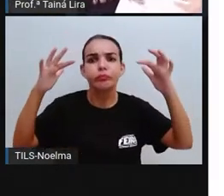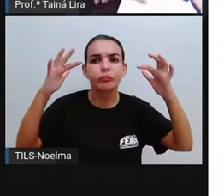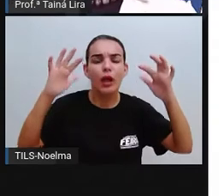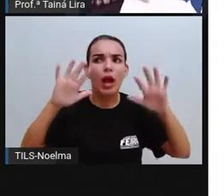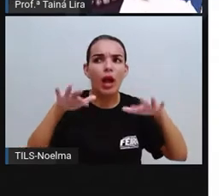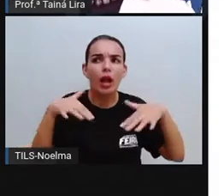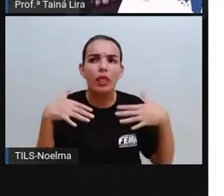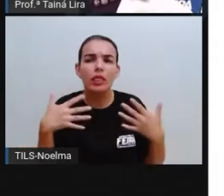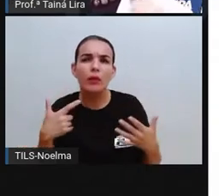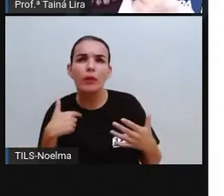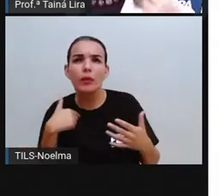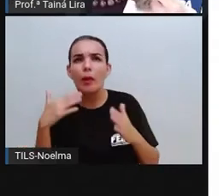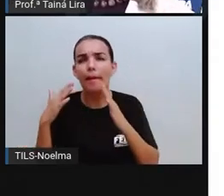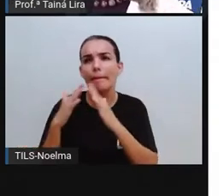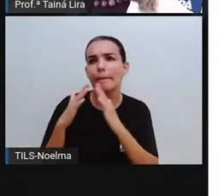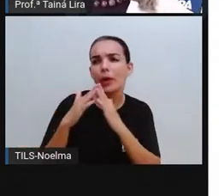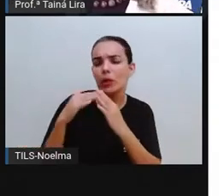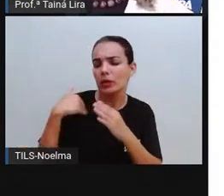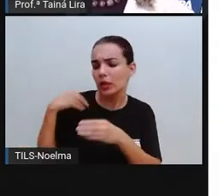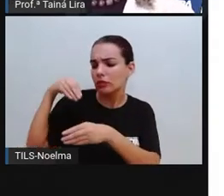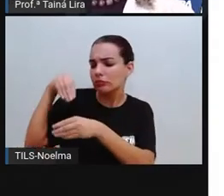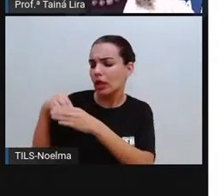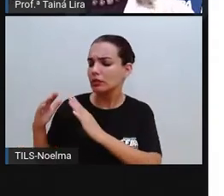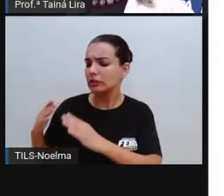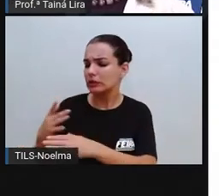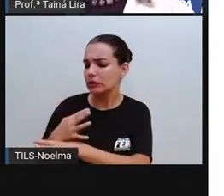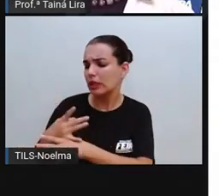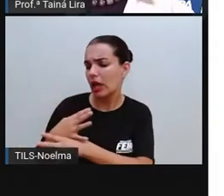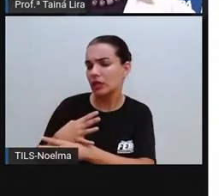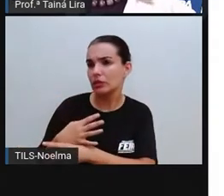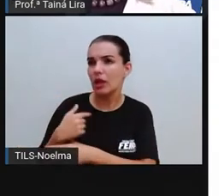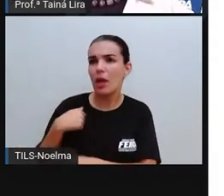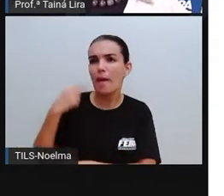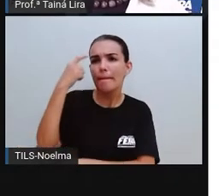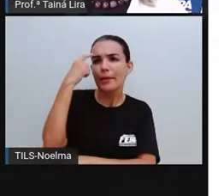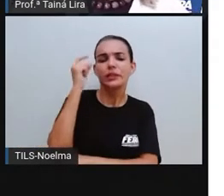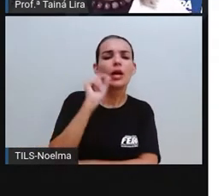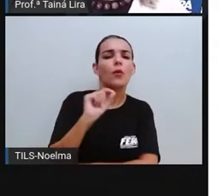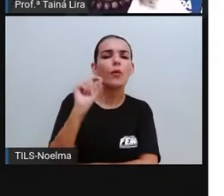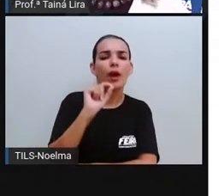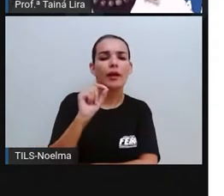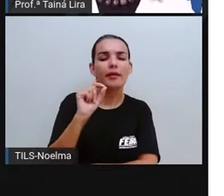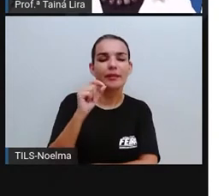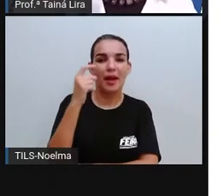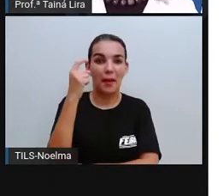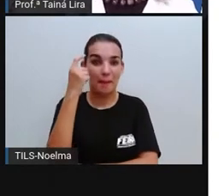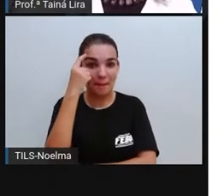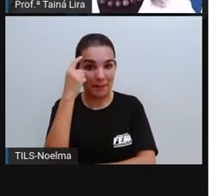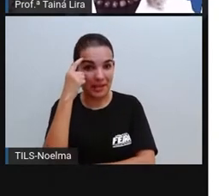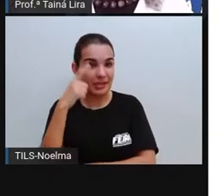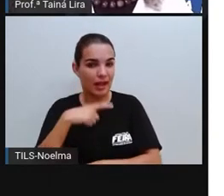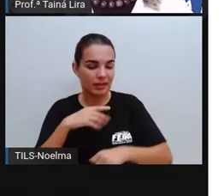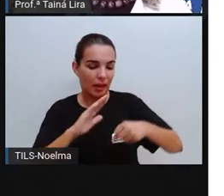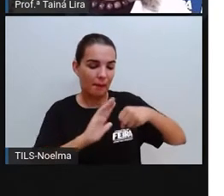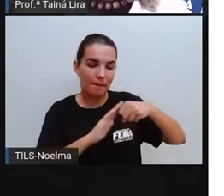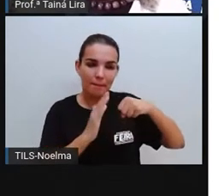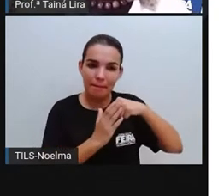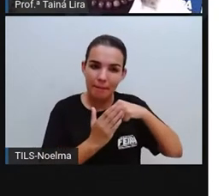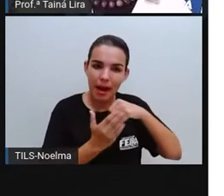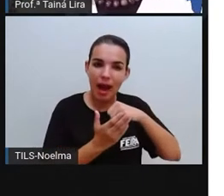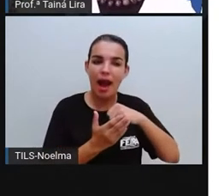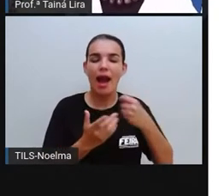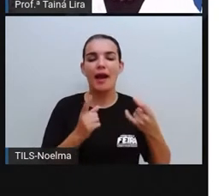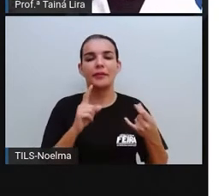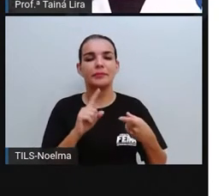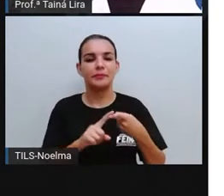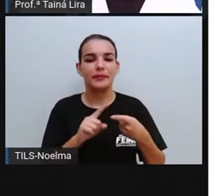fala assim, ah, eu moro na cidade. Então, o que a gente pensa? A gente pensa em uma cidade com bairros, não é